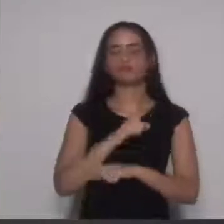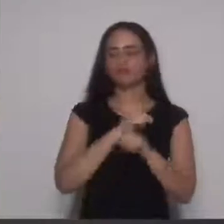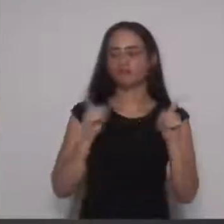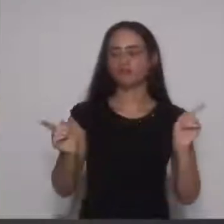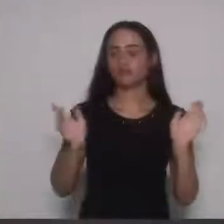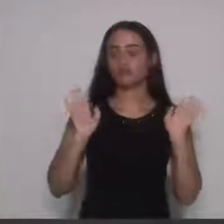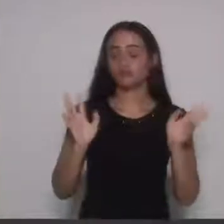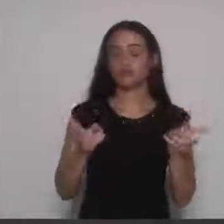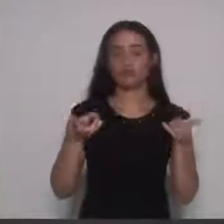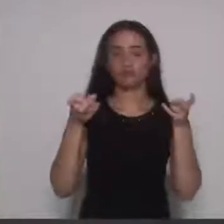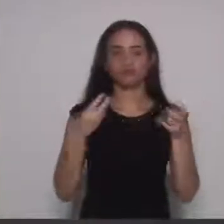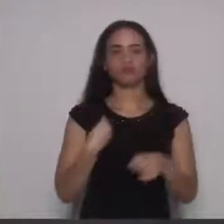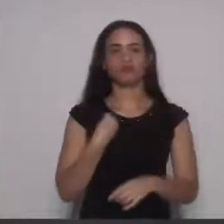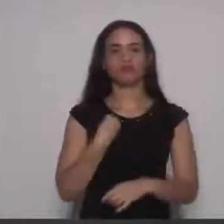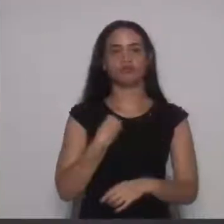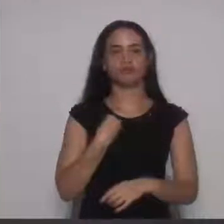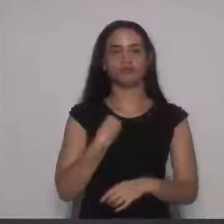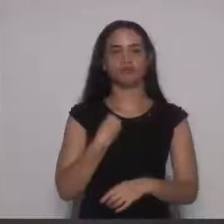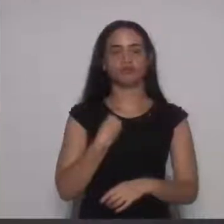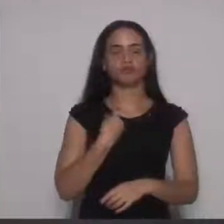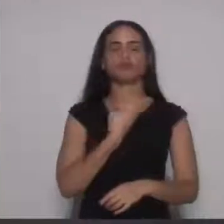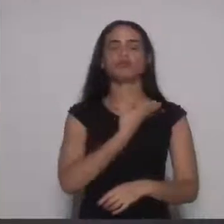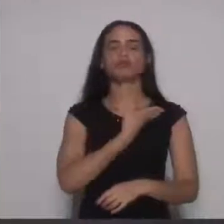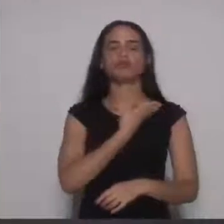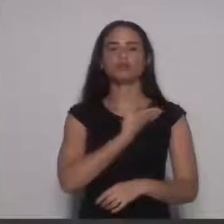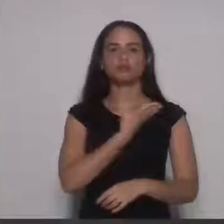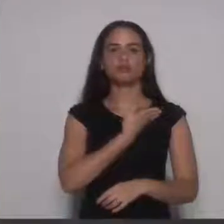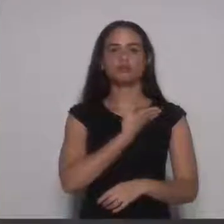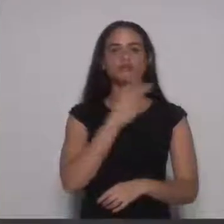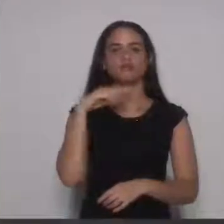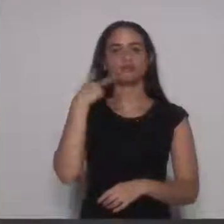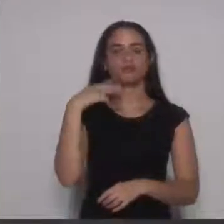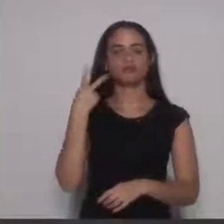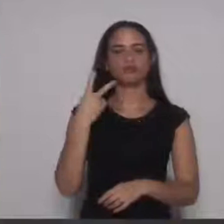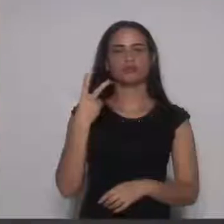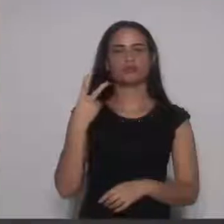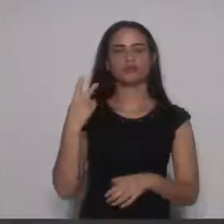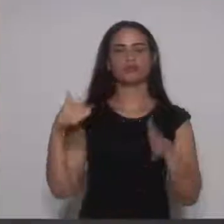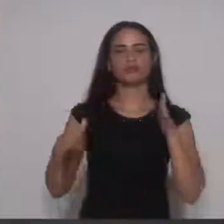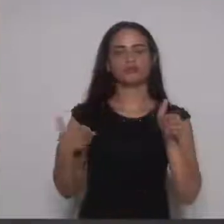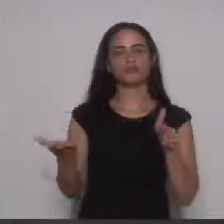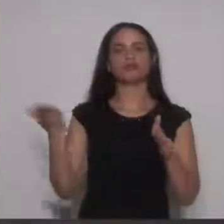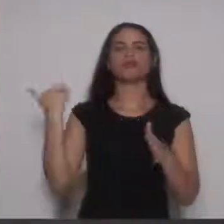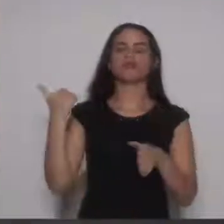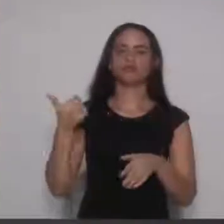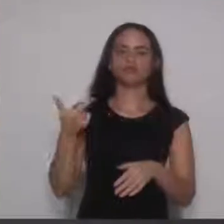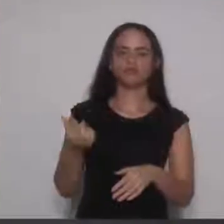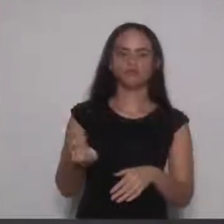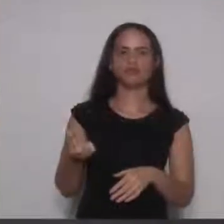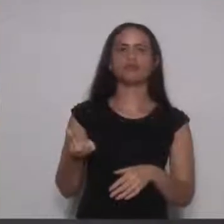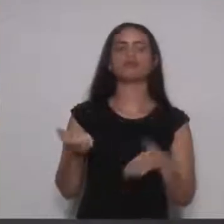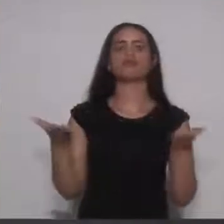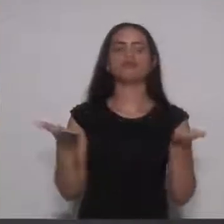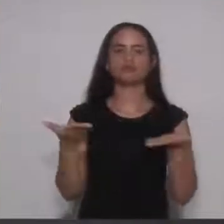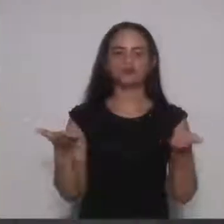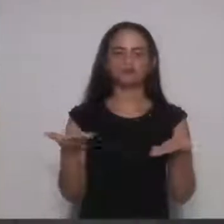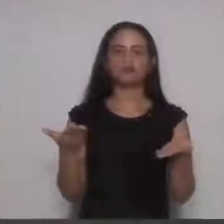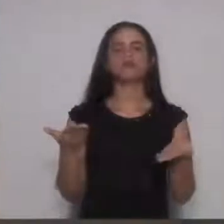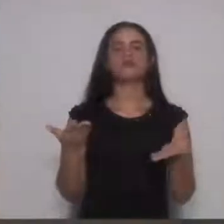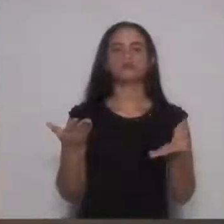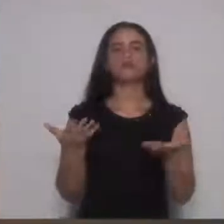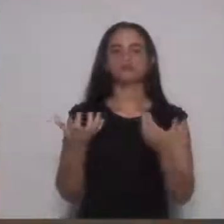presença do nobre amigo, do vereador da outra legislatura e agora então empossado o vereador Valdir Barreto